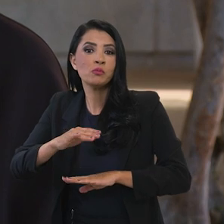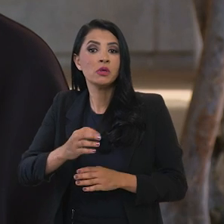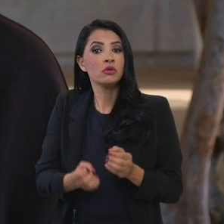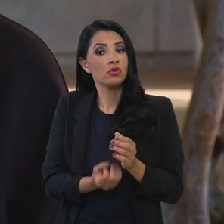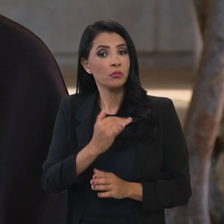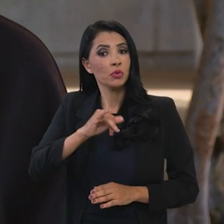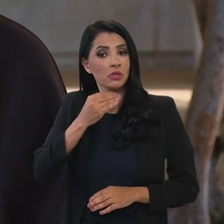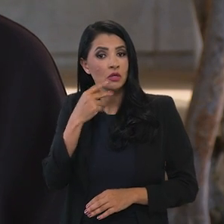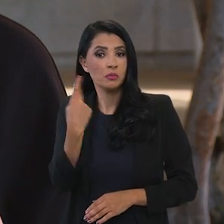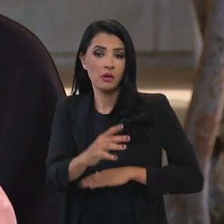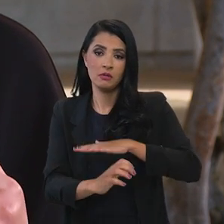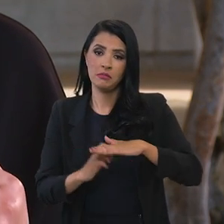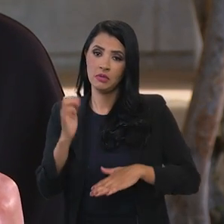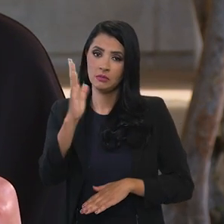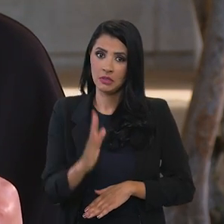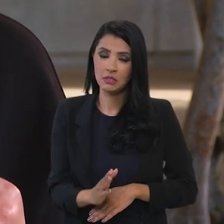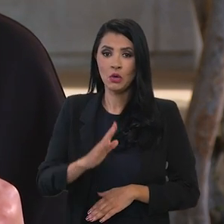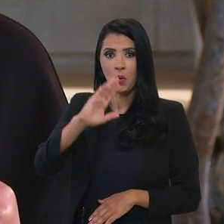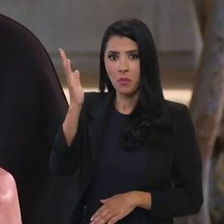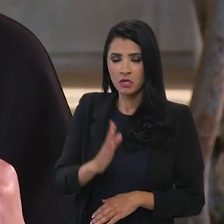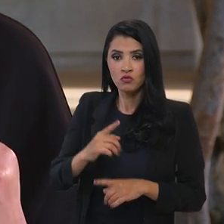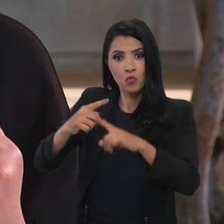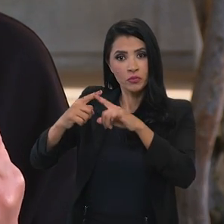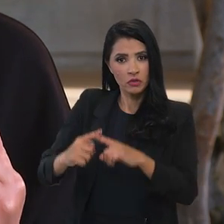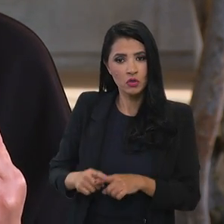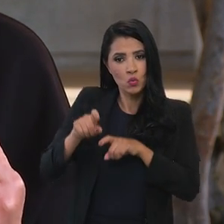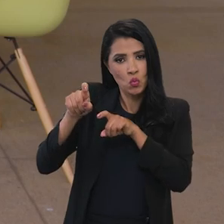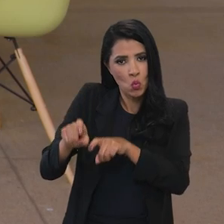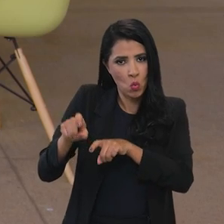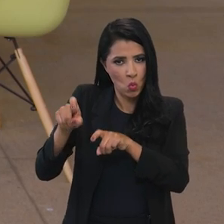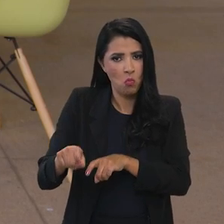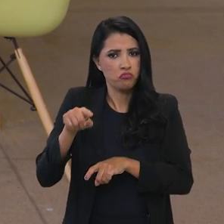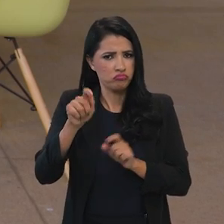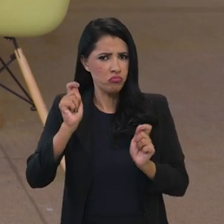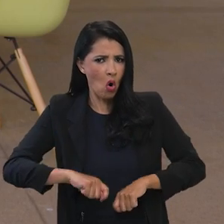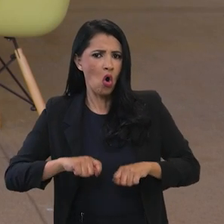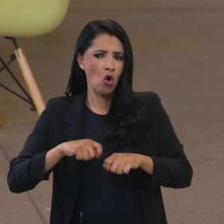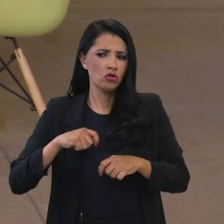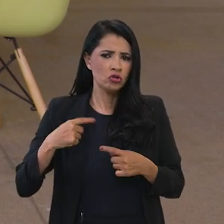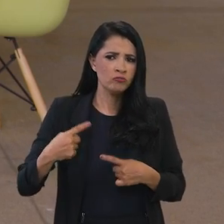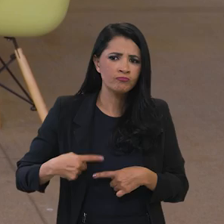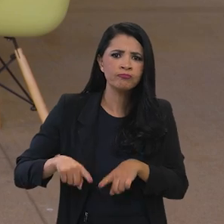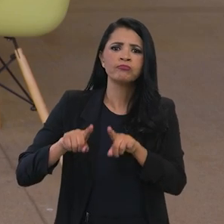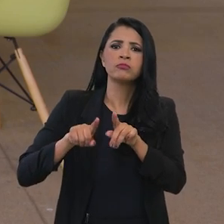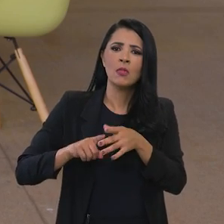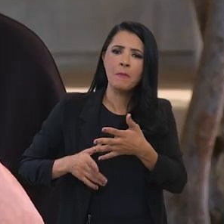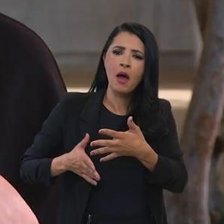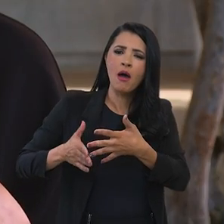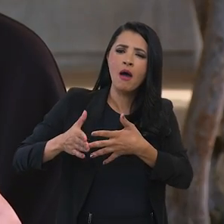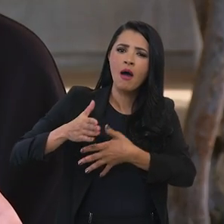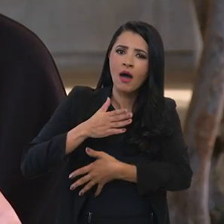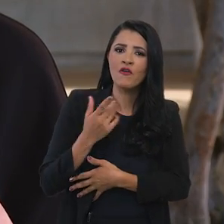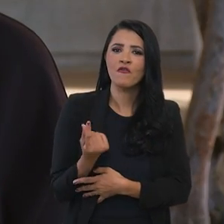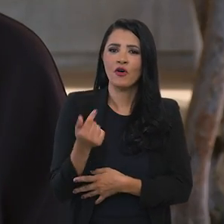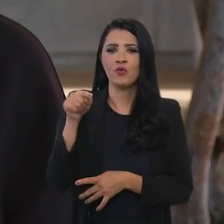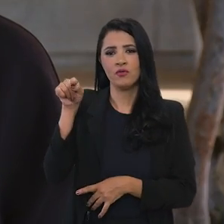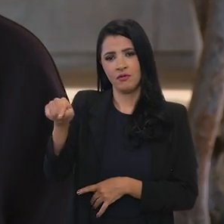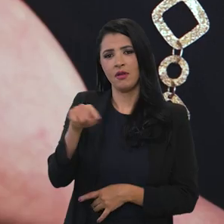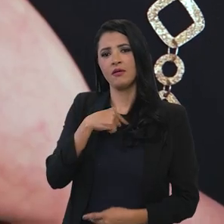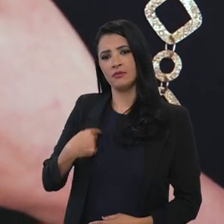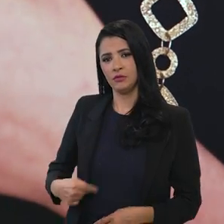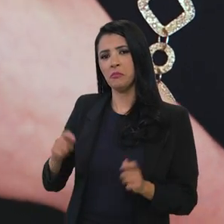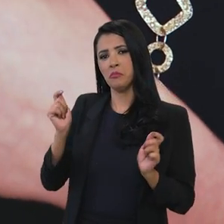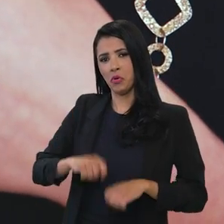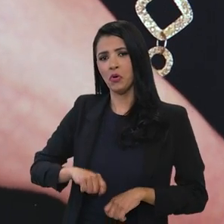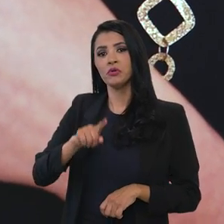O Brasil que é muito competitivo no agro tem oportunidade de subir degraus na escala de valor na China. É muito importante